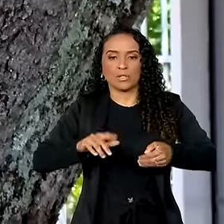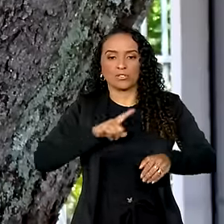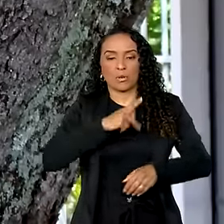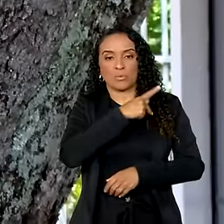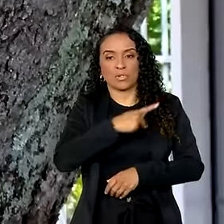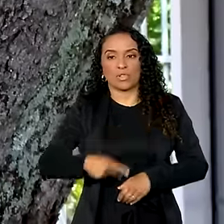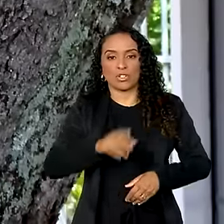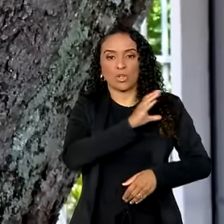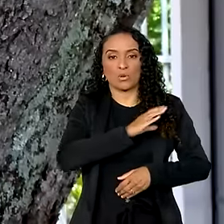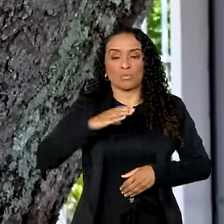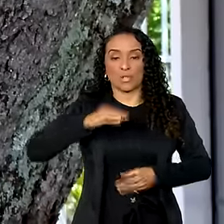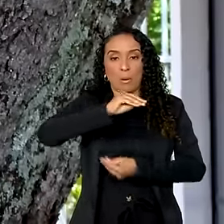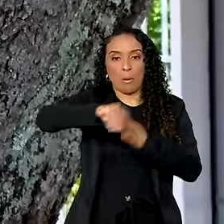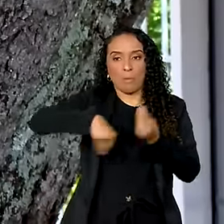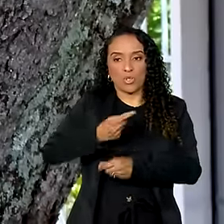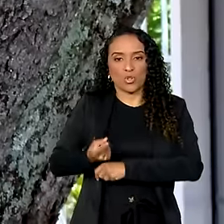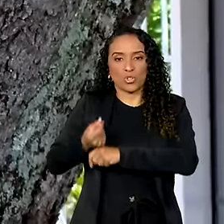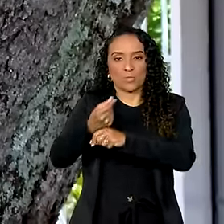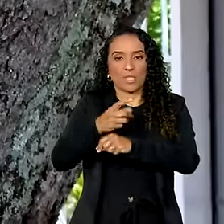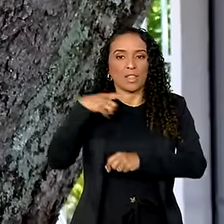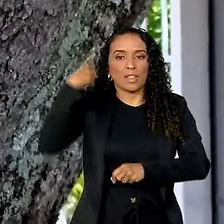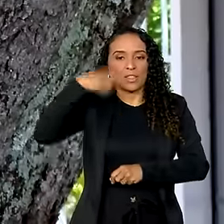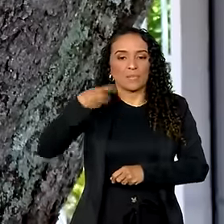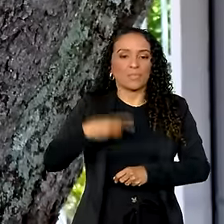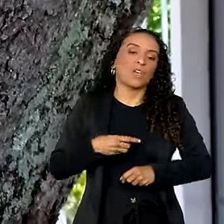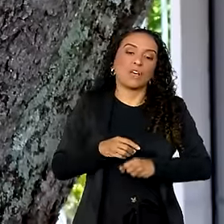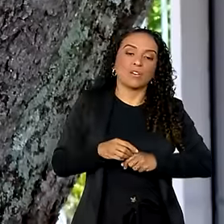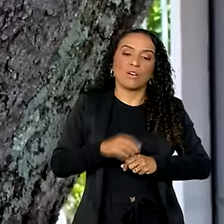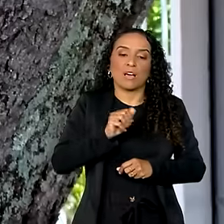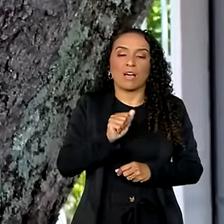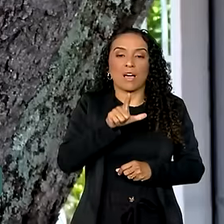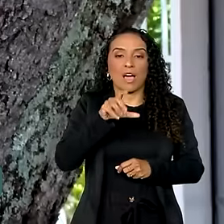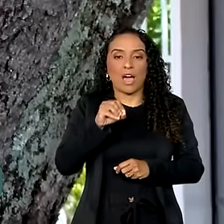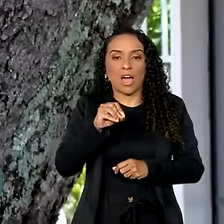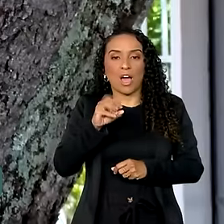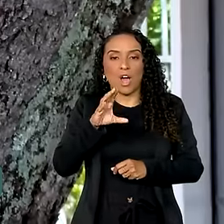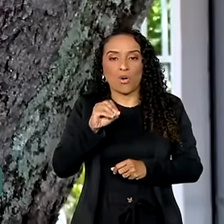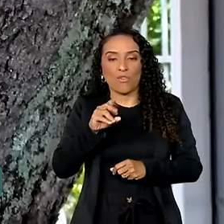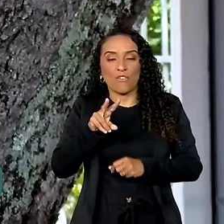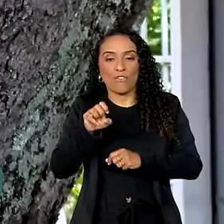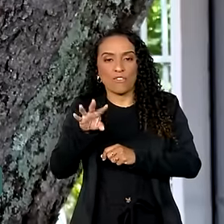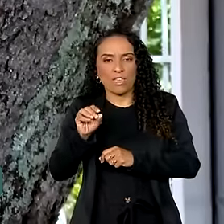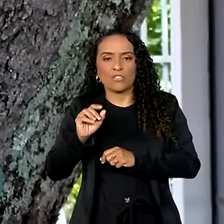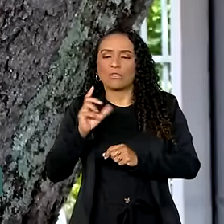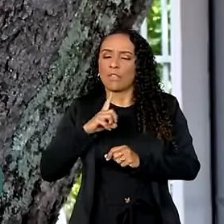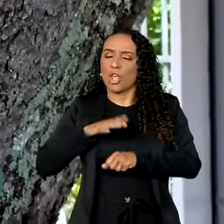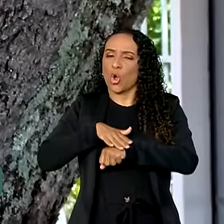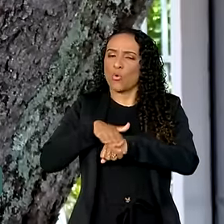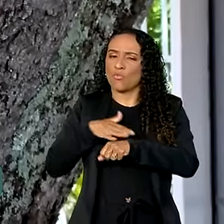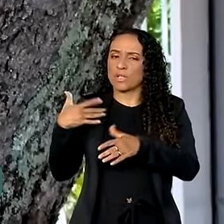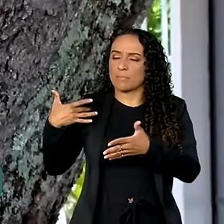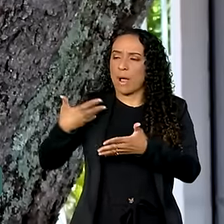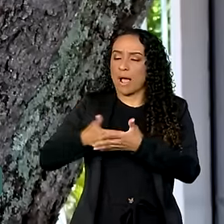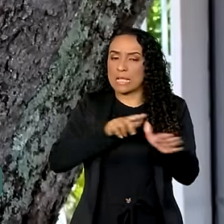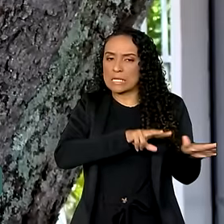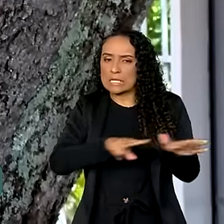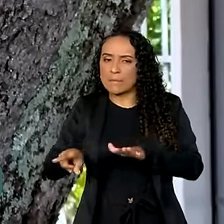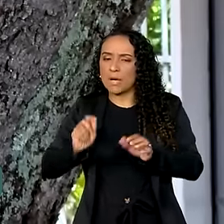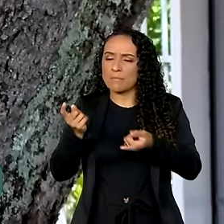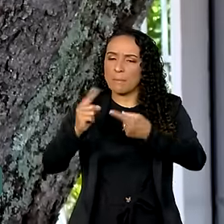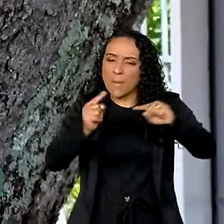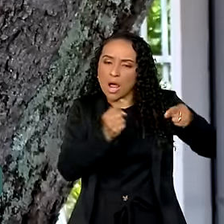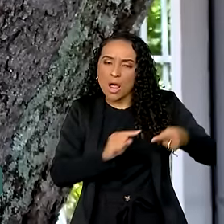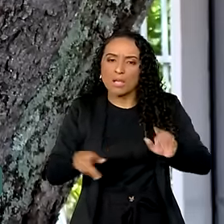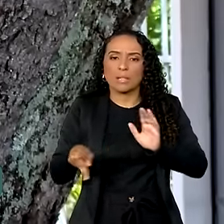da Comissão Mixta do Orçamento, o deputado Julinho Arco Verde, para que a gente possa ter uma conversa ao longo dessa semana, poder discutir com o